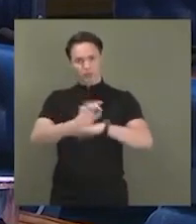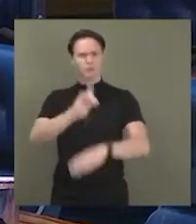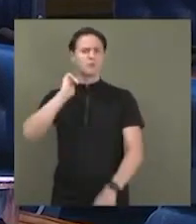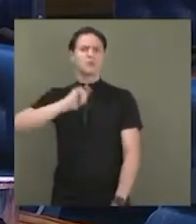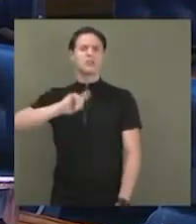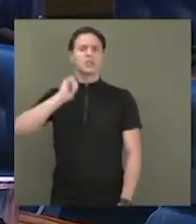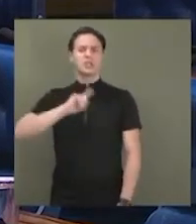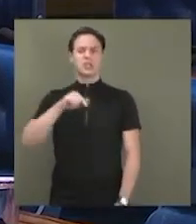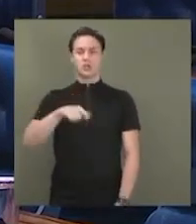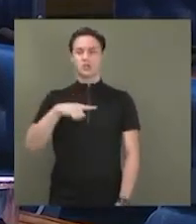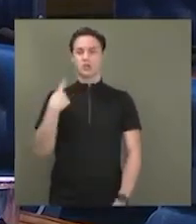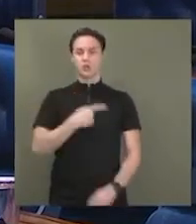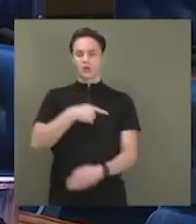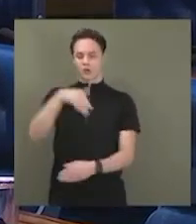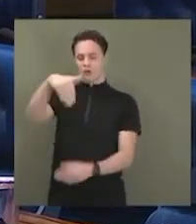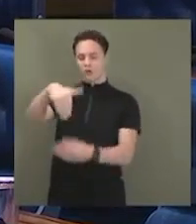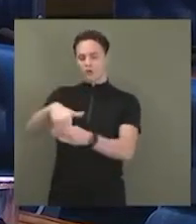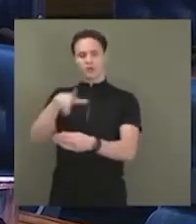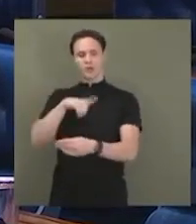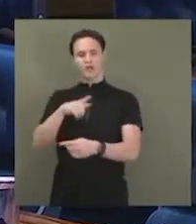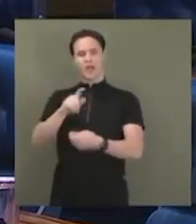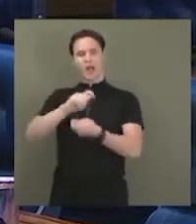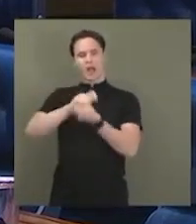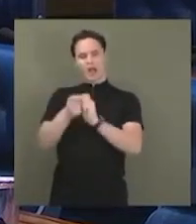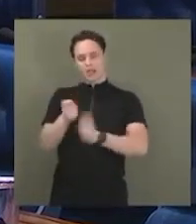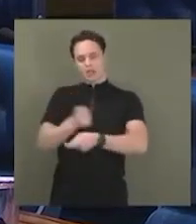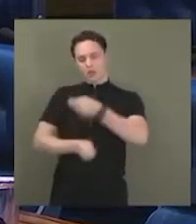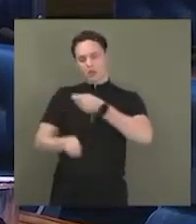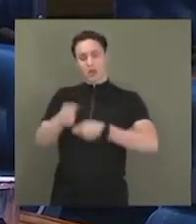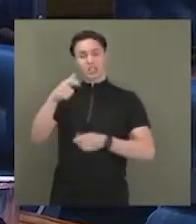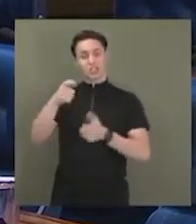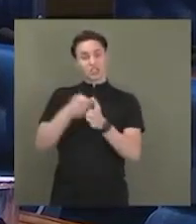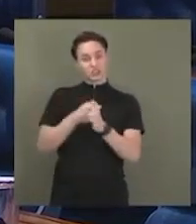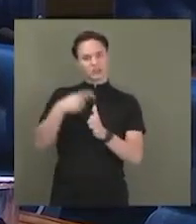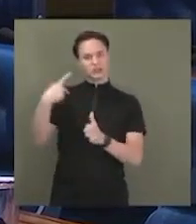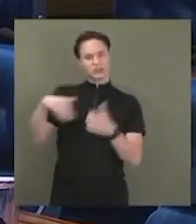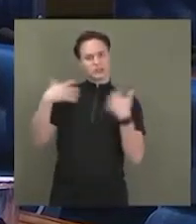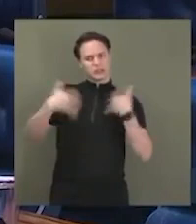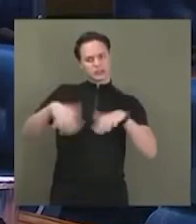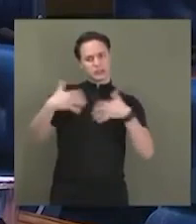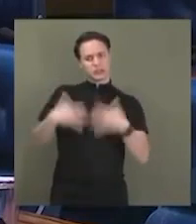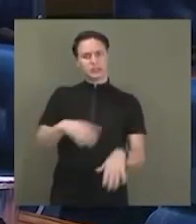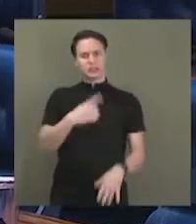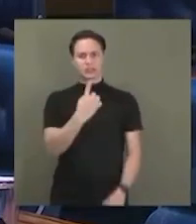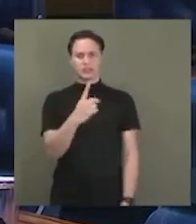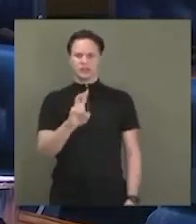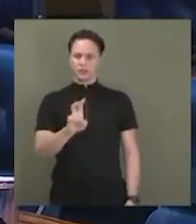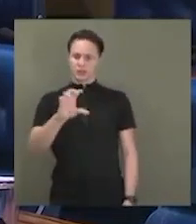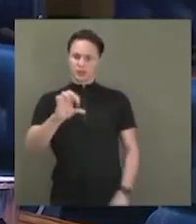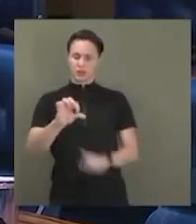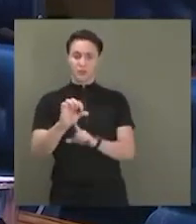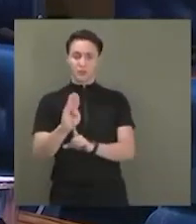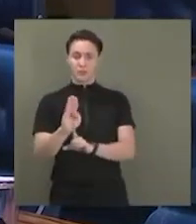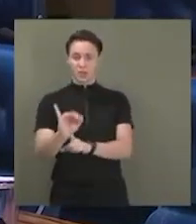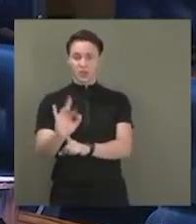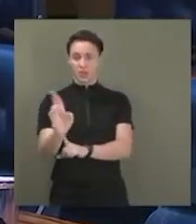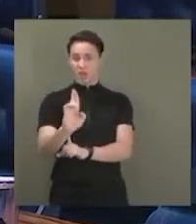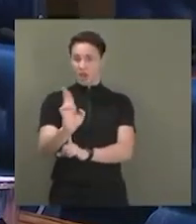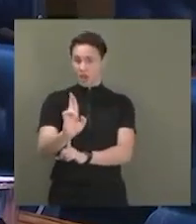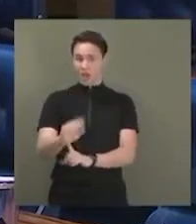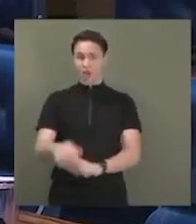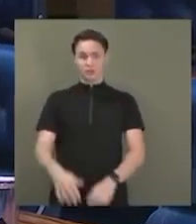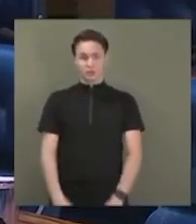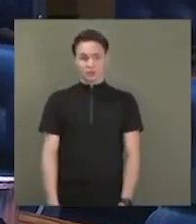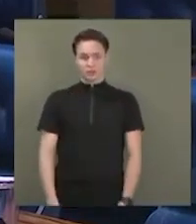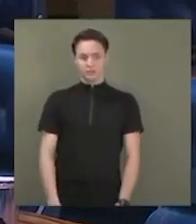voto, a renegociação da sua dívida, que é uma dívida grande, de R 159 bilhões. Mas